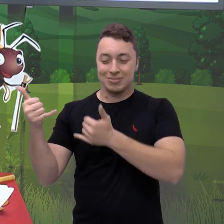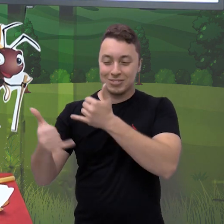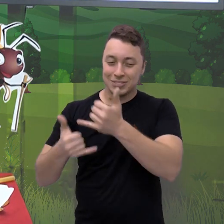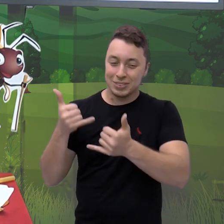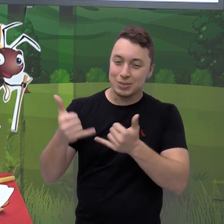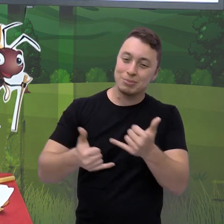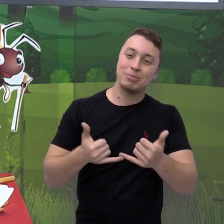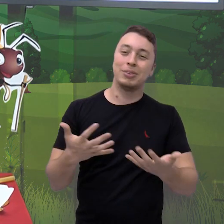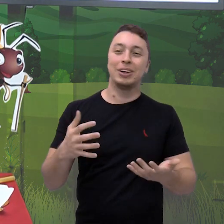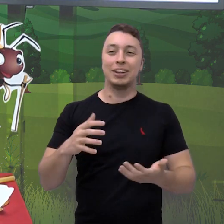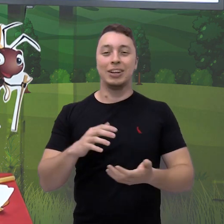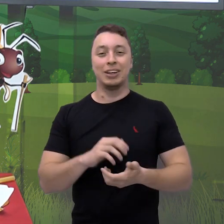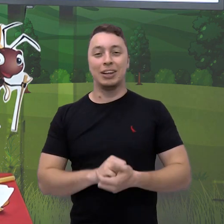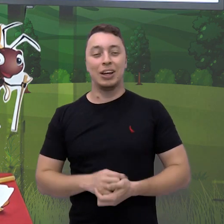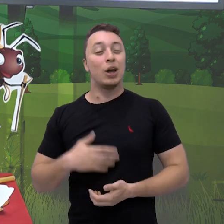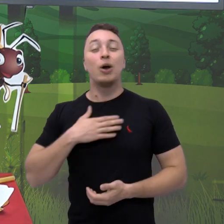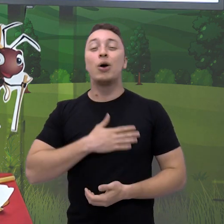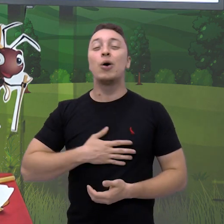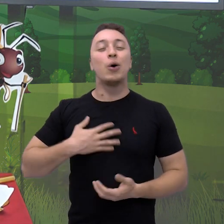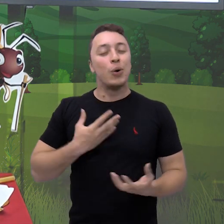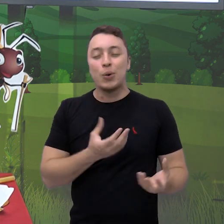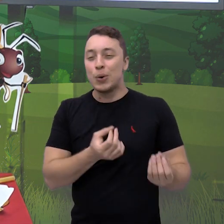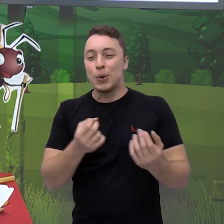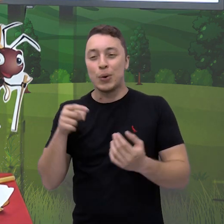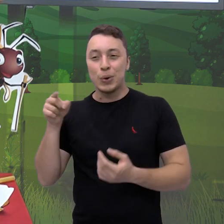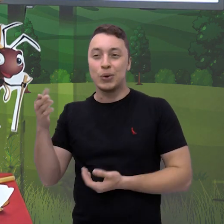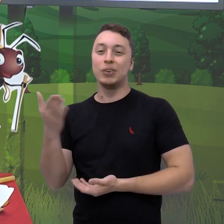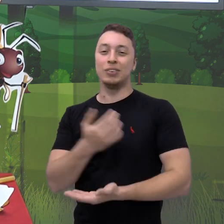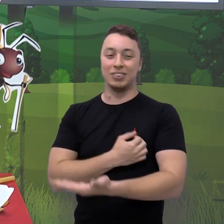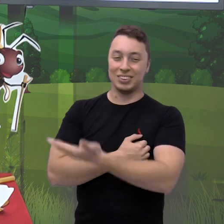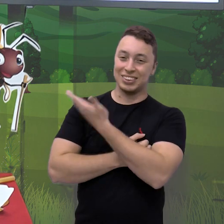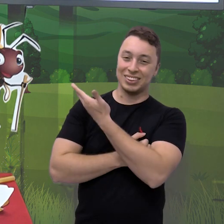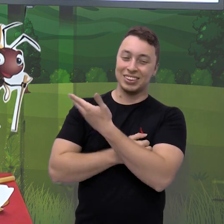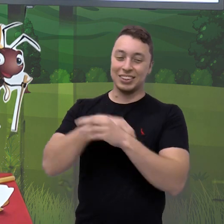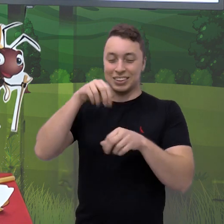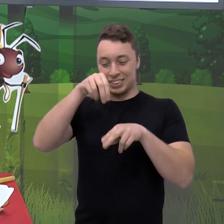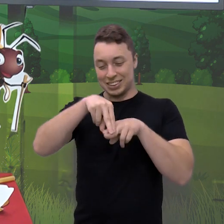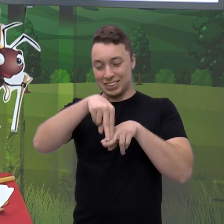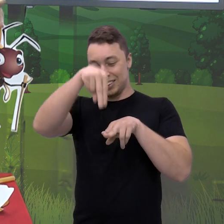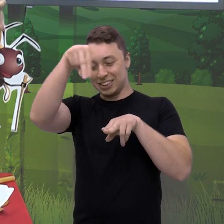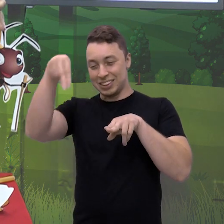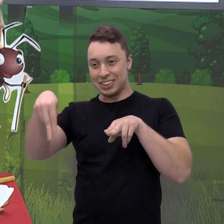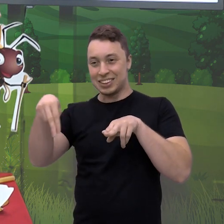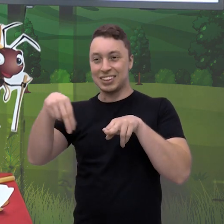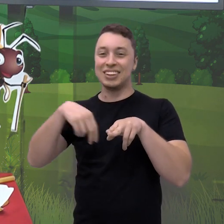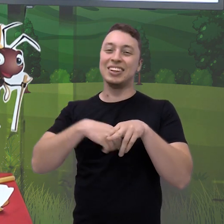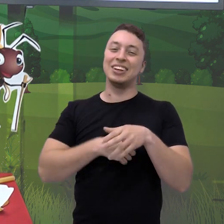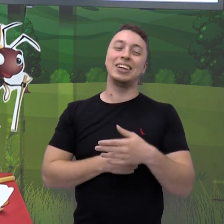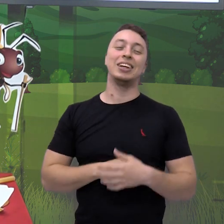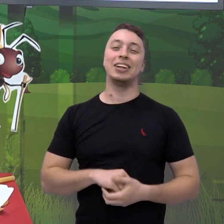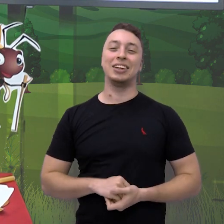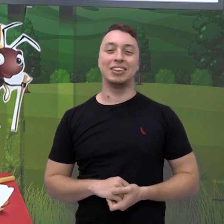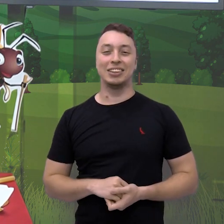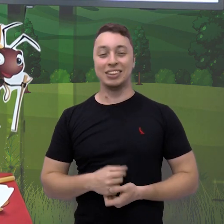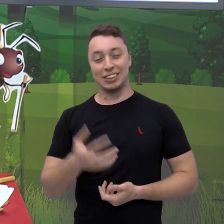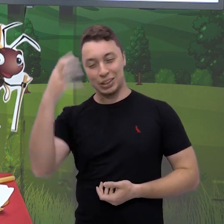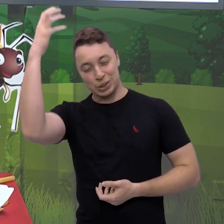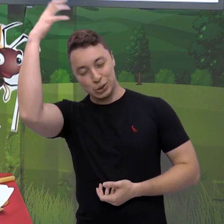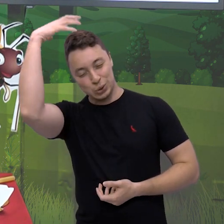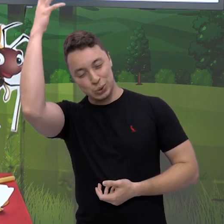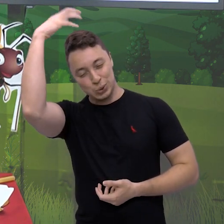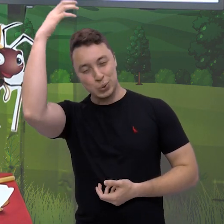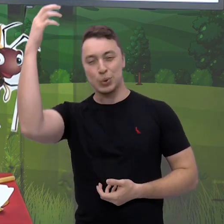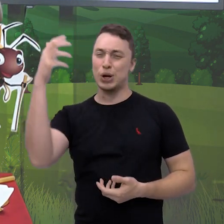As crianças gostam muito, olha, de tomar banho de piscina, tomar banho de açude, né? Tomar banho de